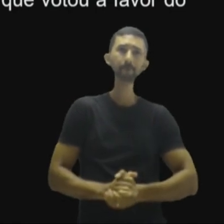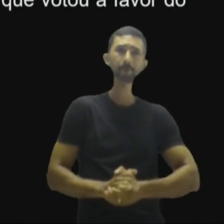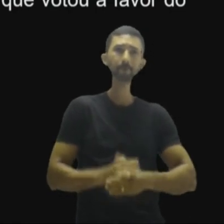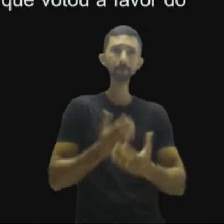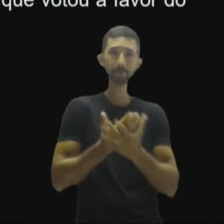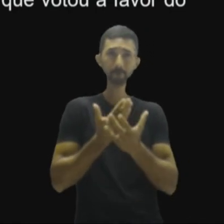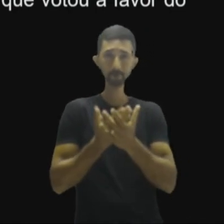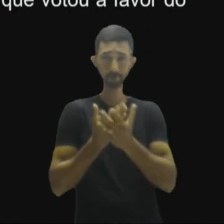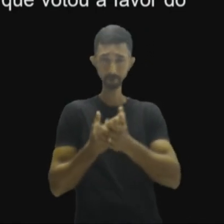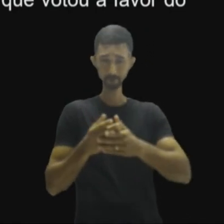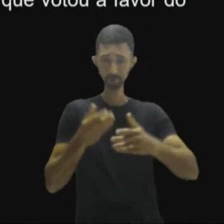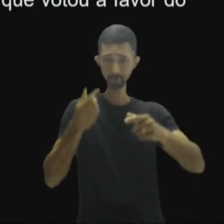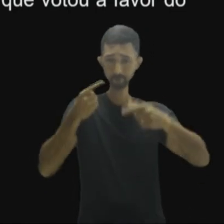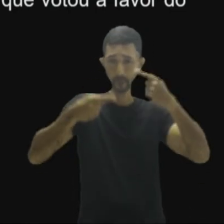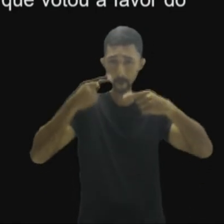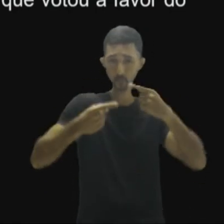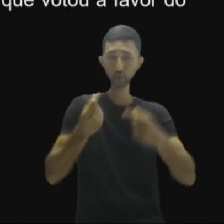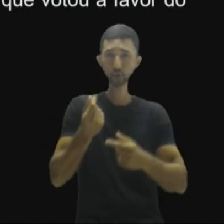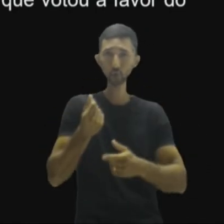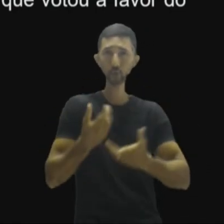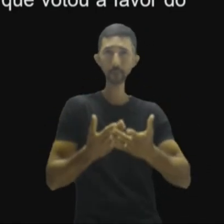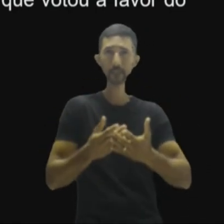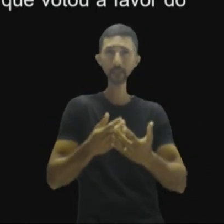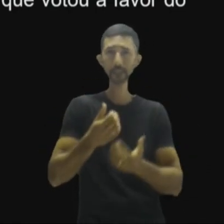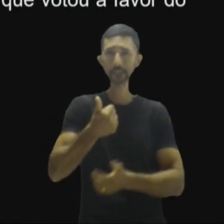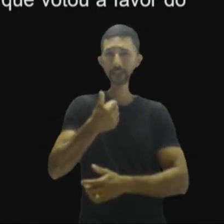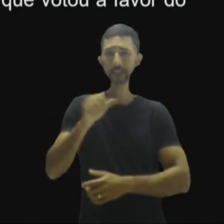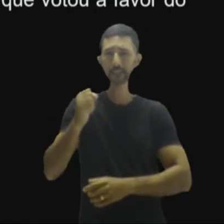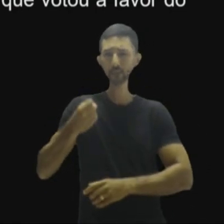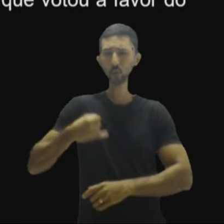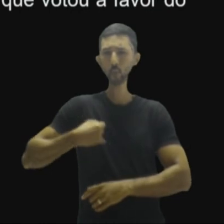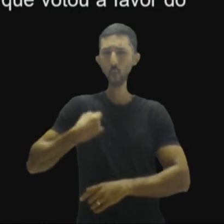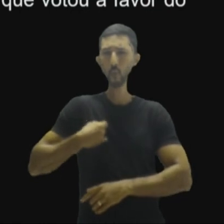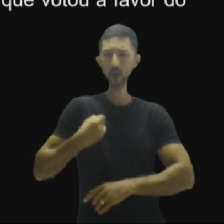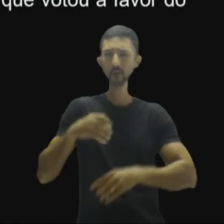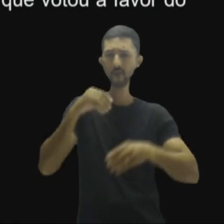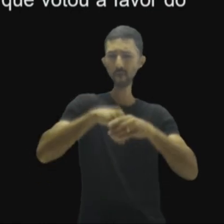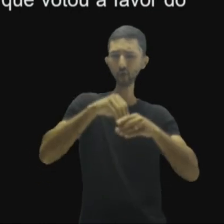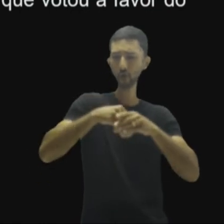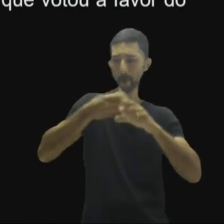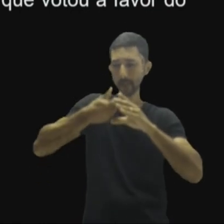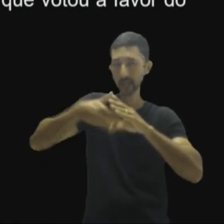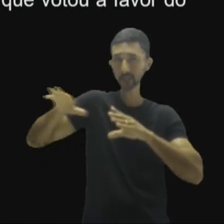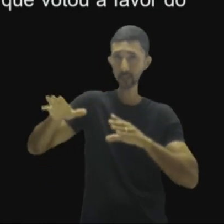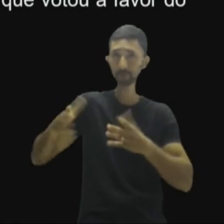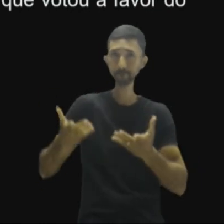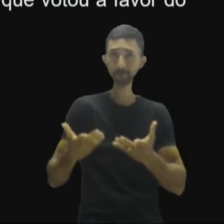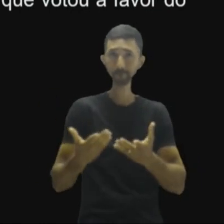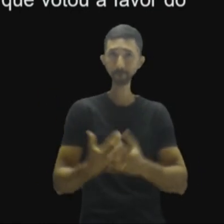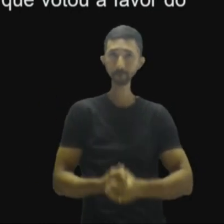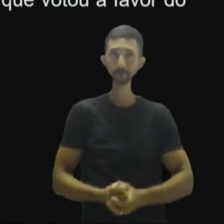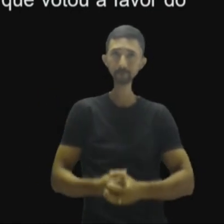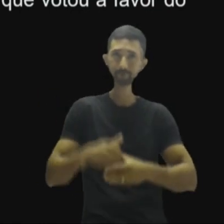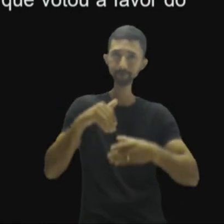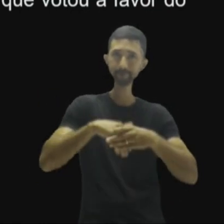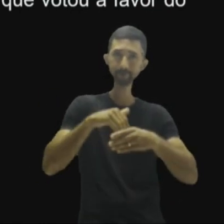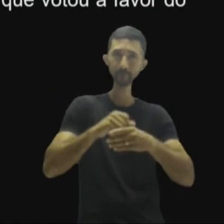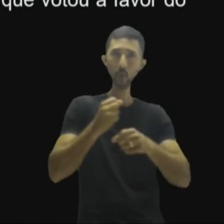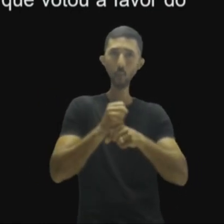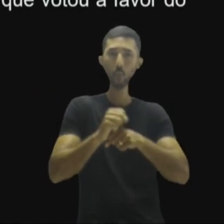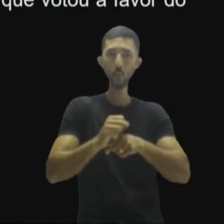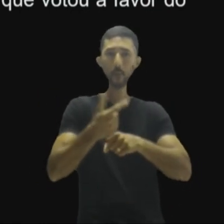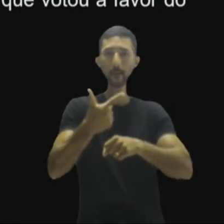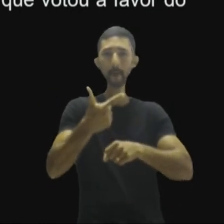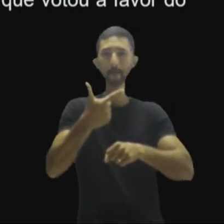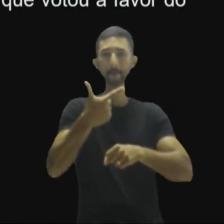estudante de política e economia, tinha 18 anos quando votou pela saída do Reino Unido da União Europeia, no plebiscito de 2016.